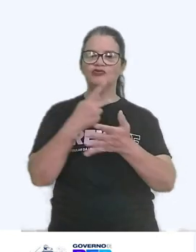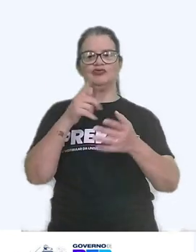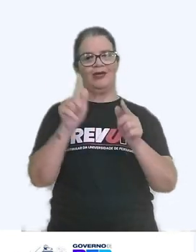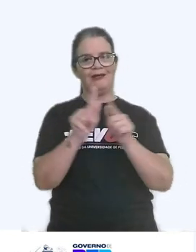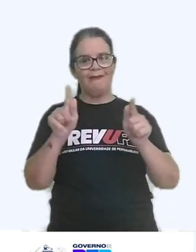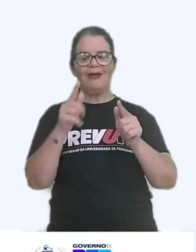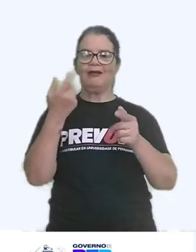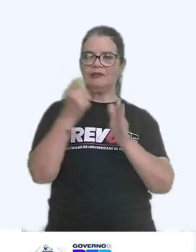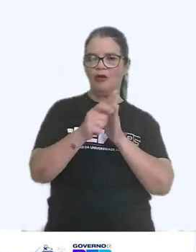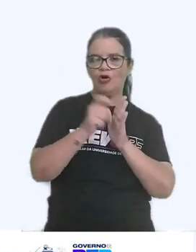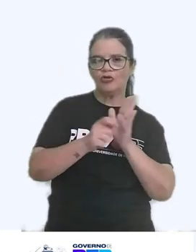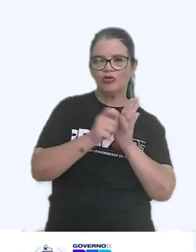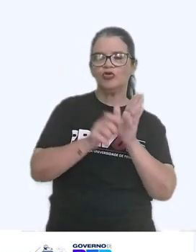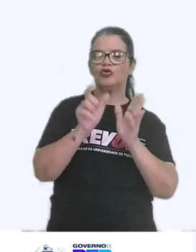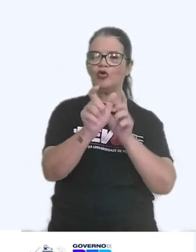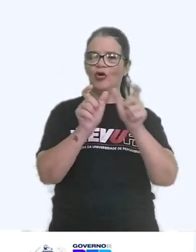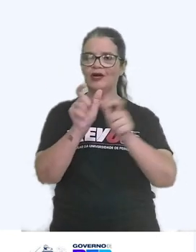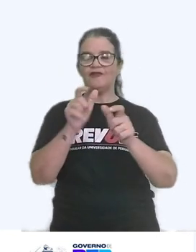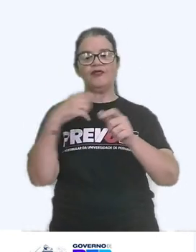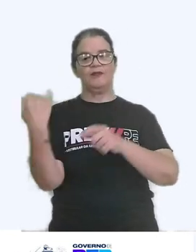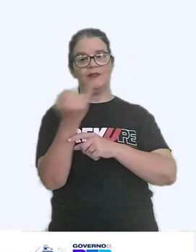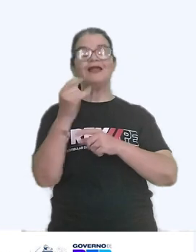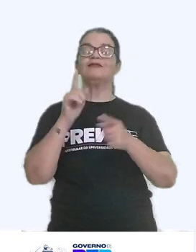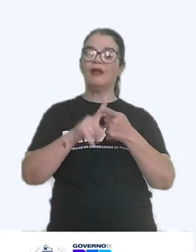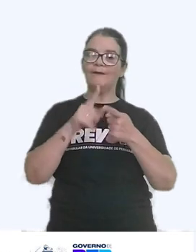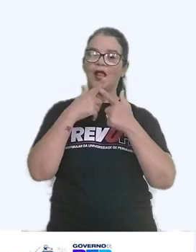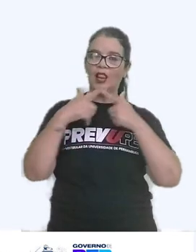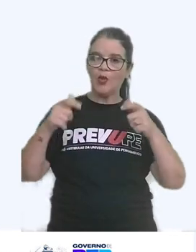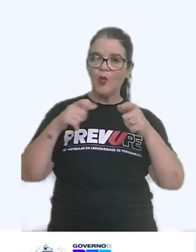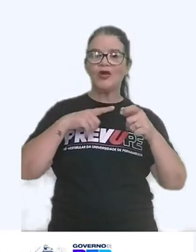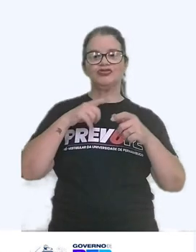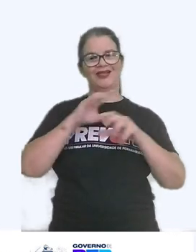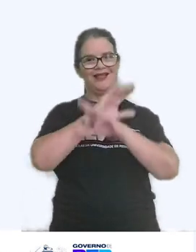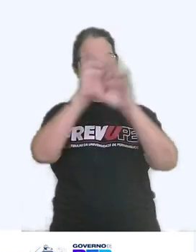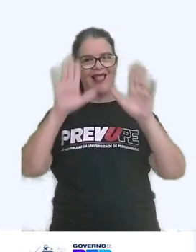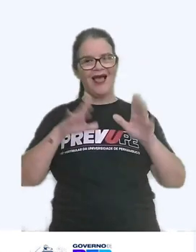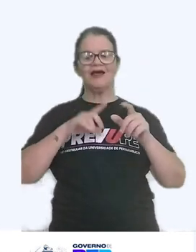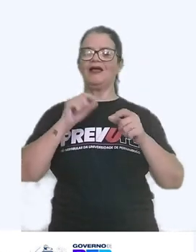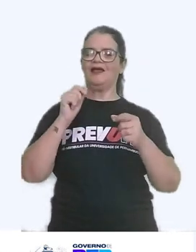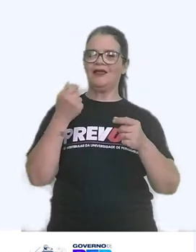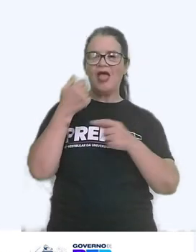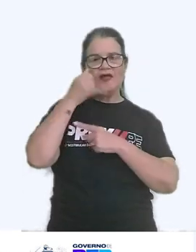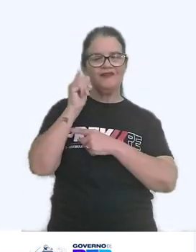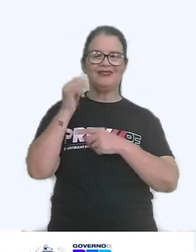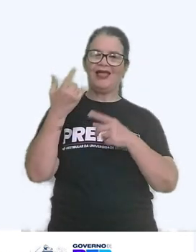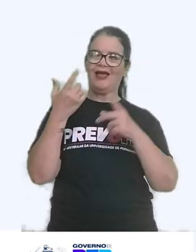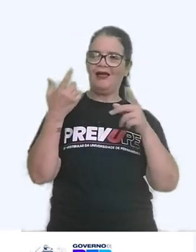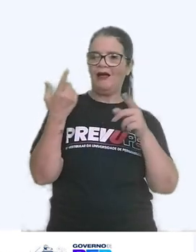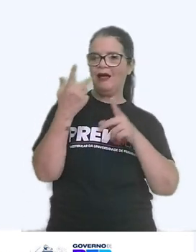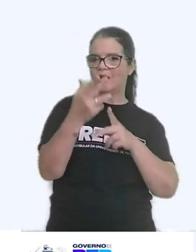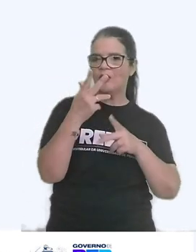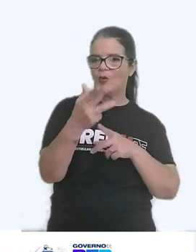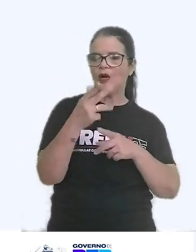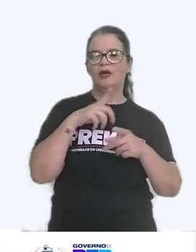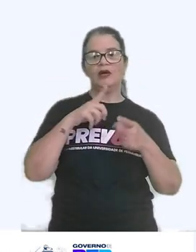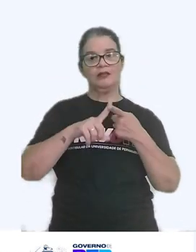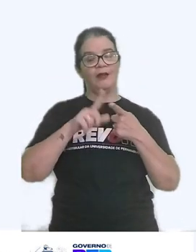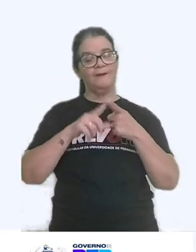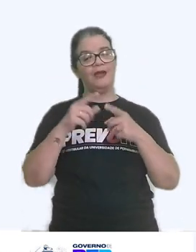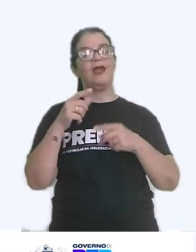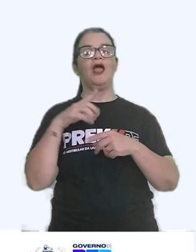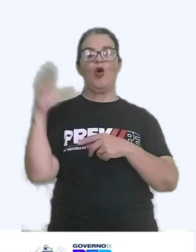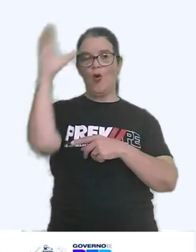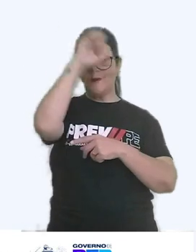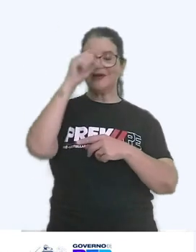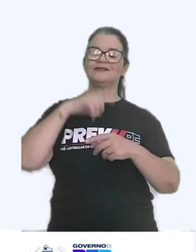é fundamental. É importante também manter uma linguagem clara e evitar ambiguidades. A segunda competência se refere à compreensão da proposta